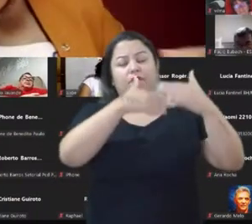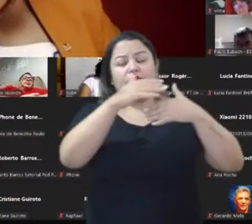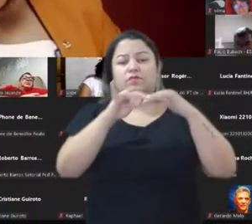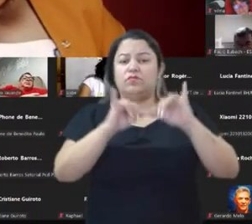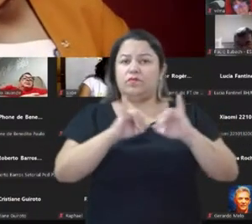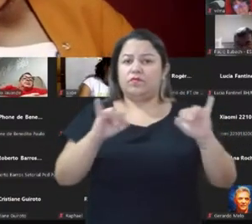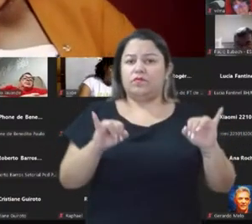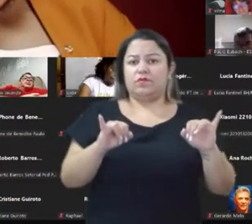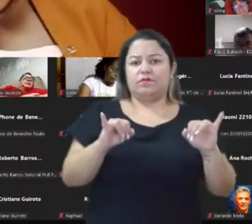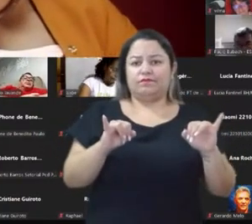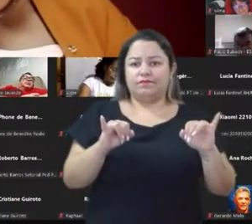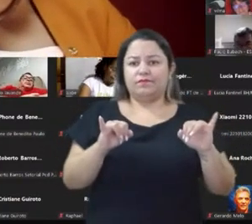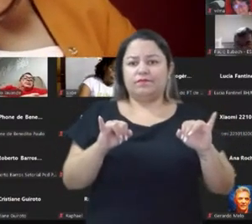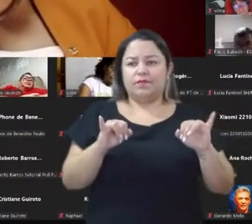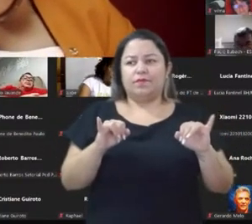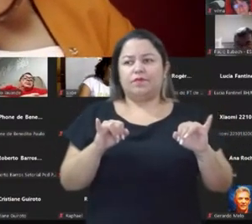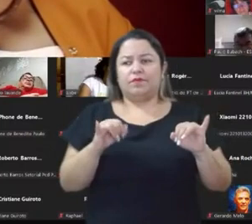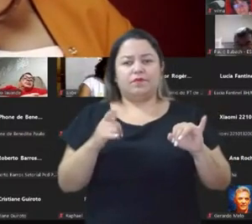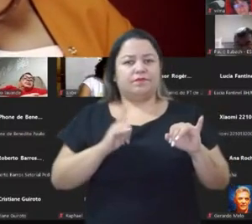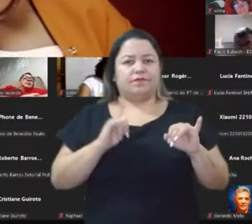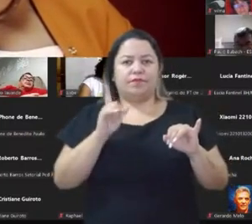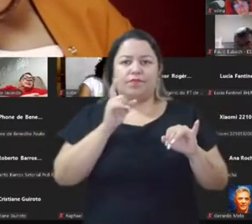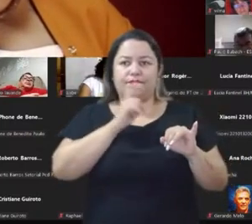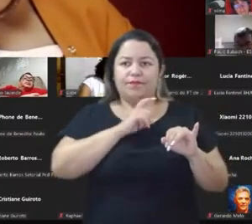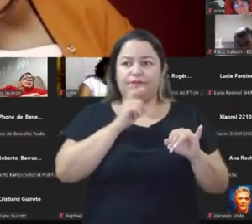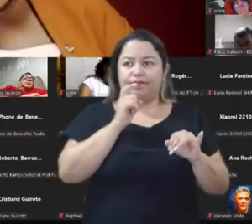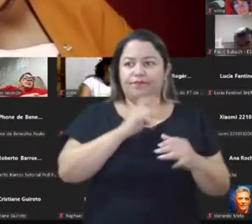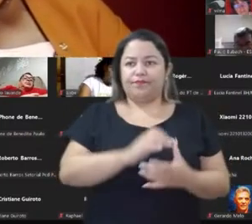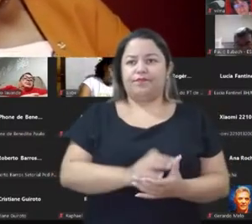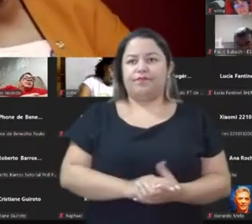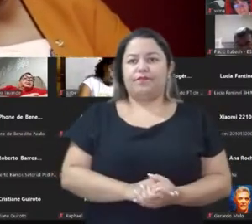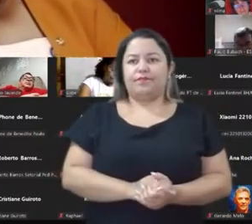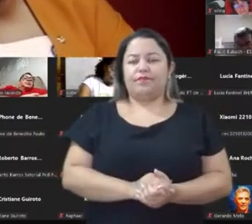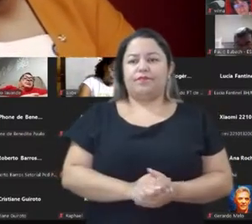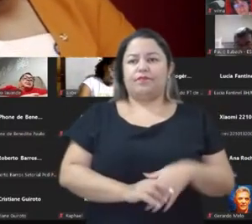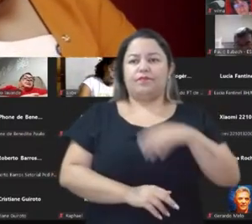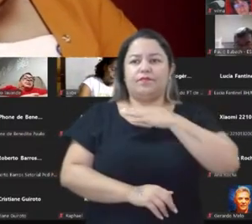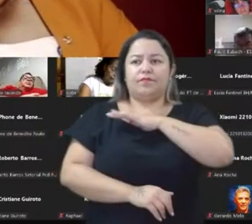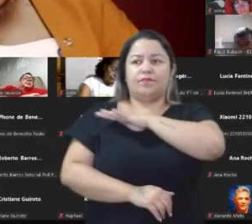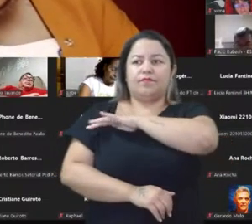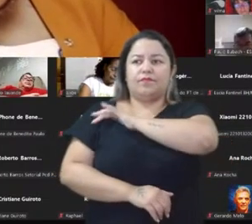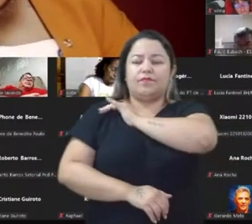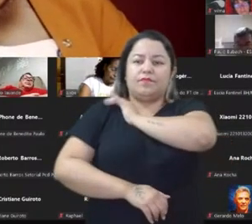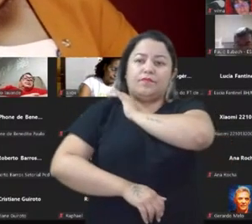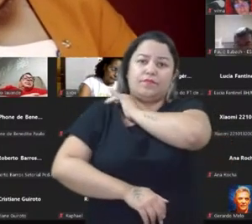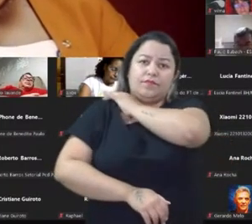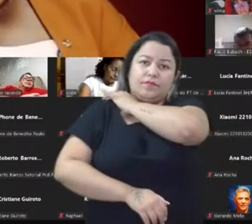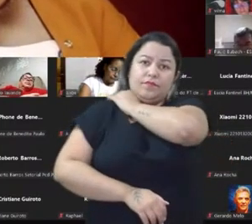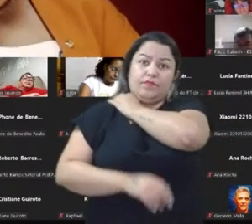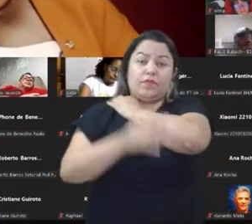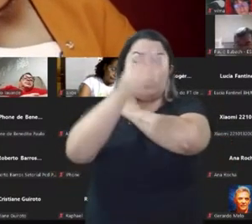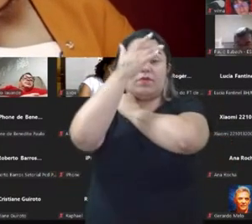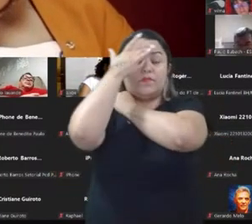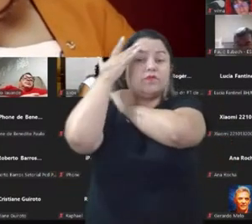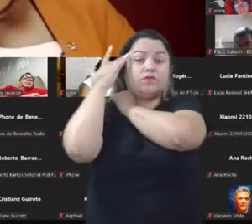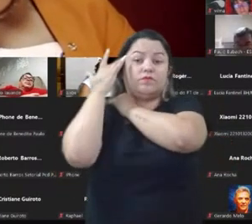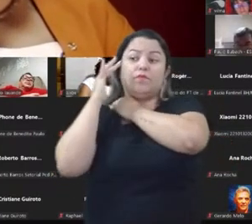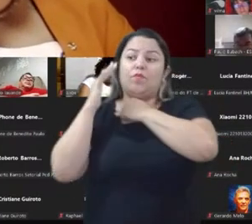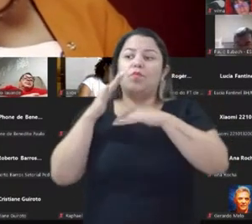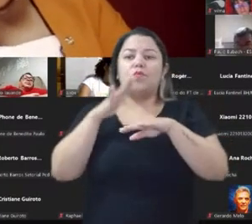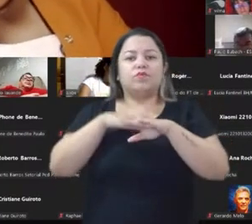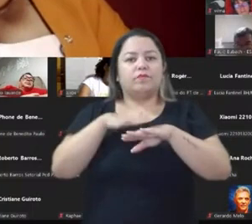são hiper sensacionalistas. Pode passar. Então as pessoas têm cada vez mais